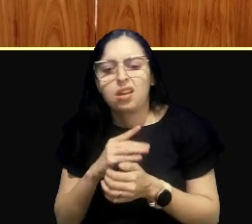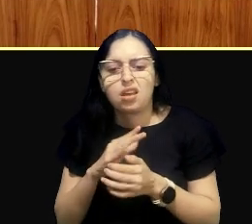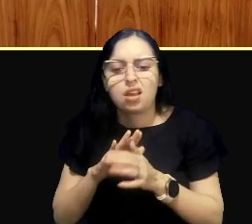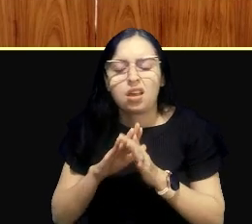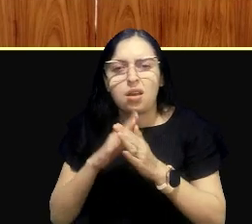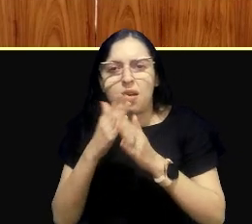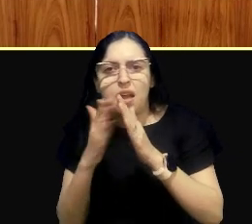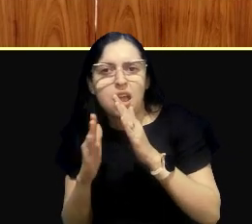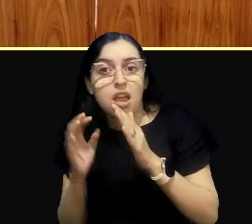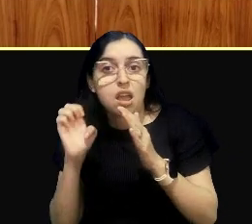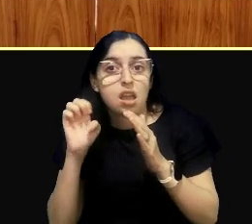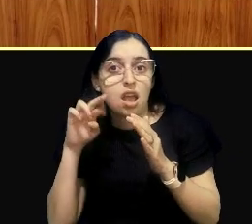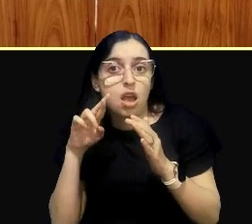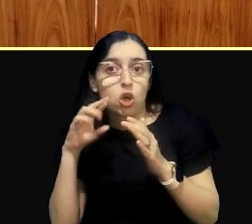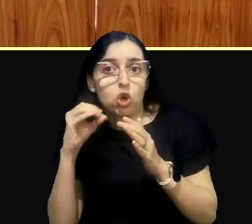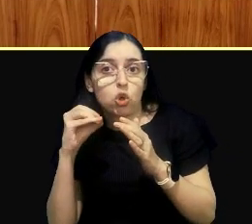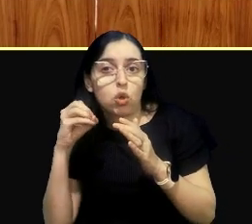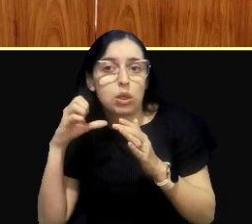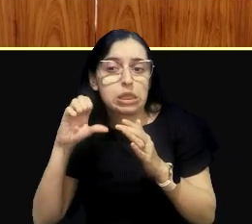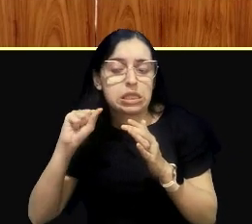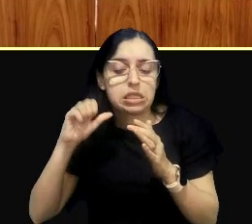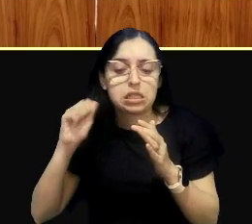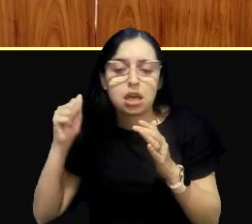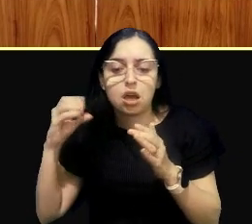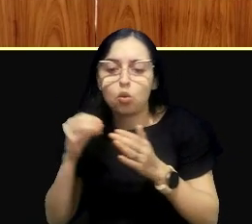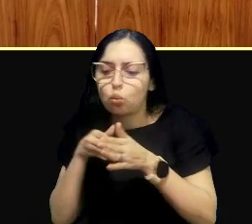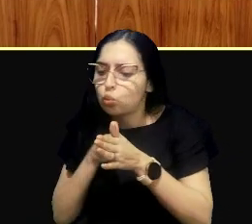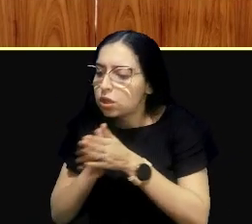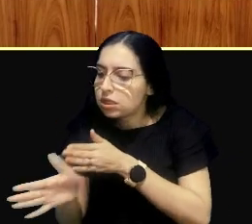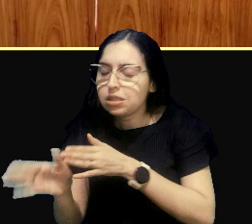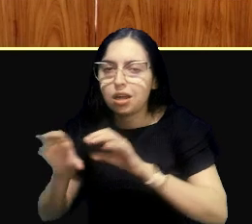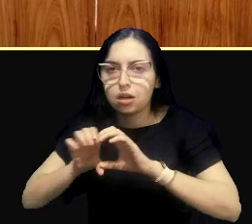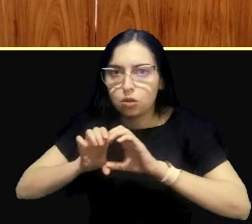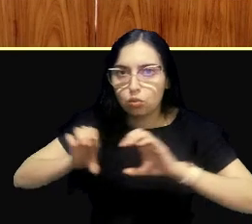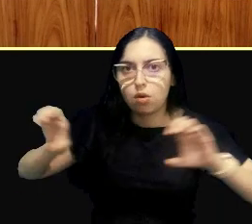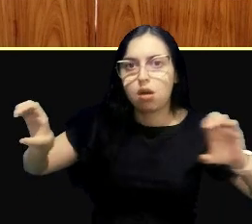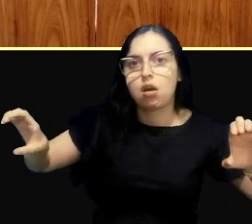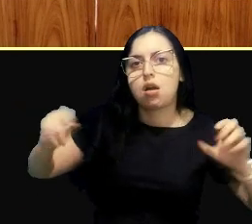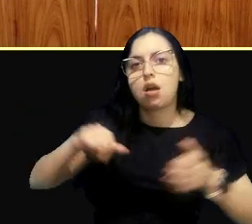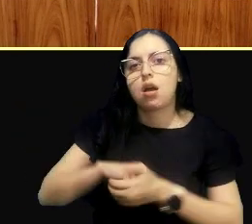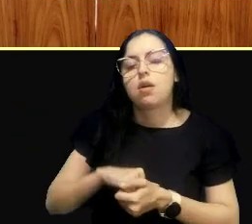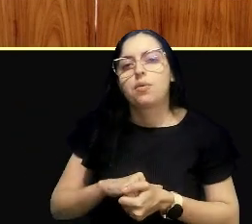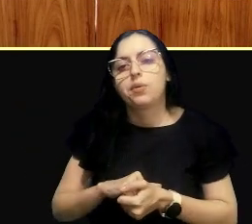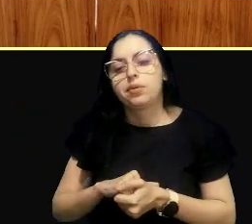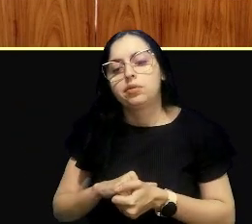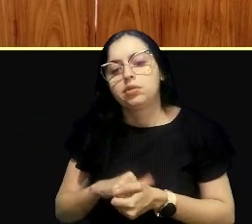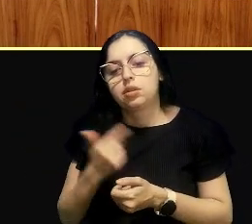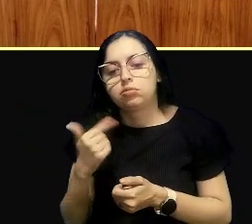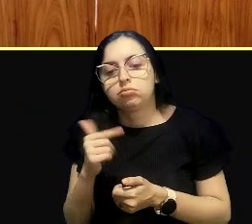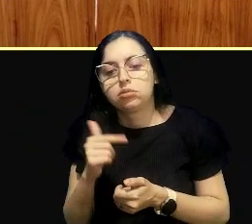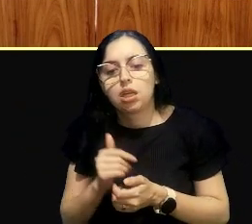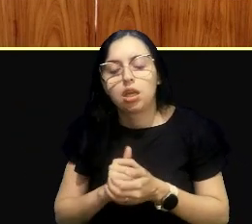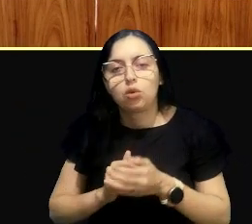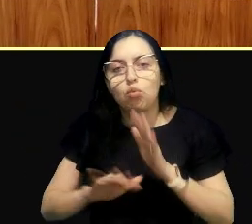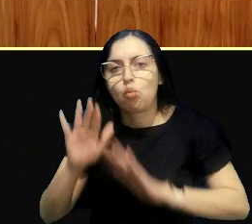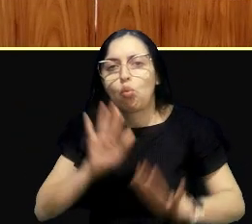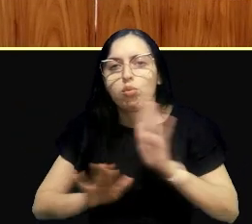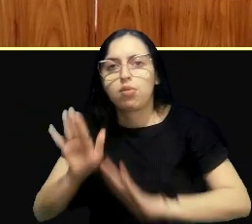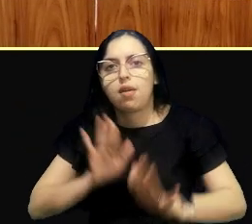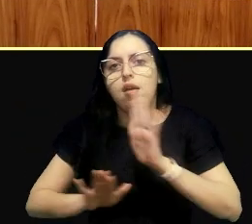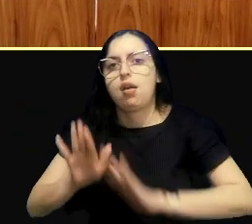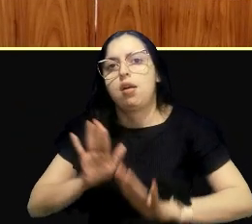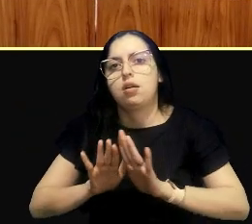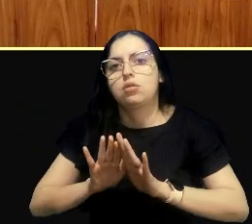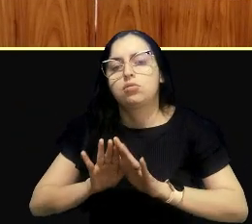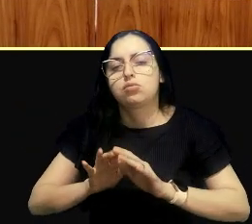e eles estão me colocando, na saída, lá na tubulação, da tubulação, não tem um tratamento ali, de